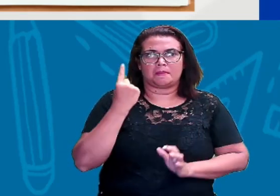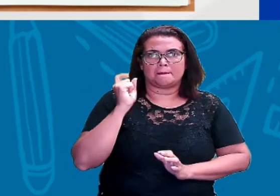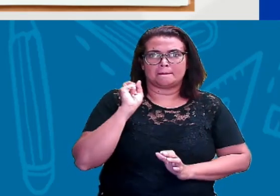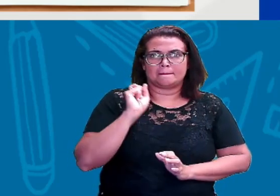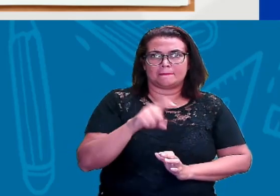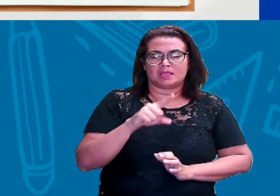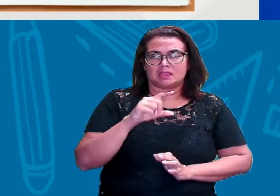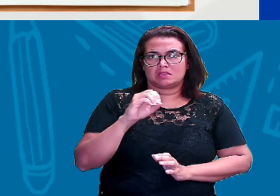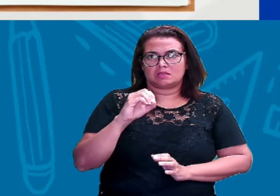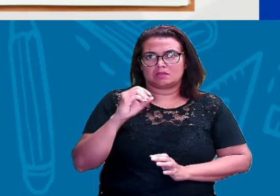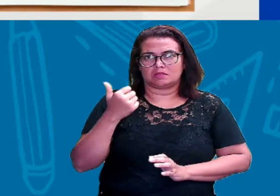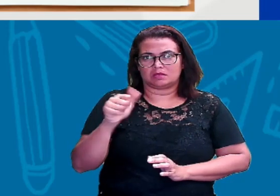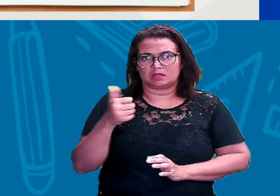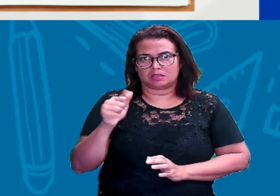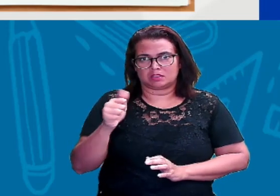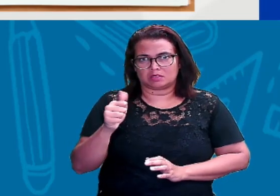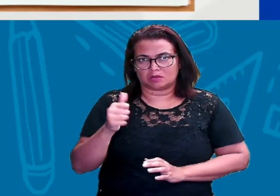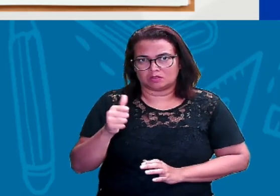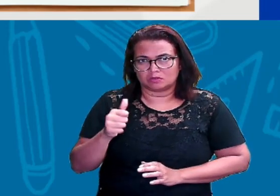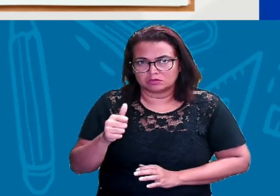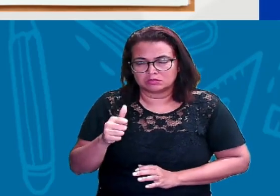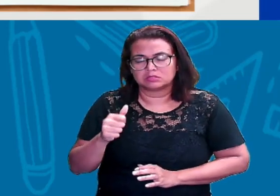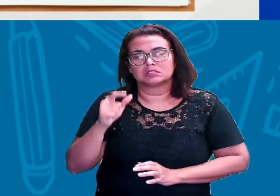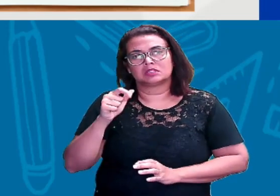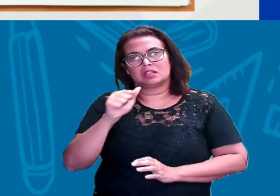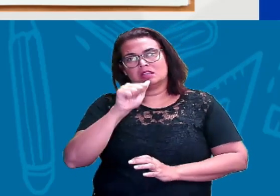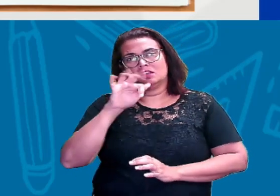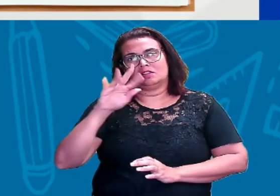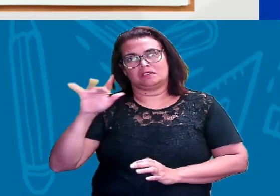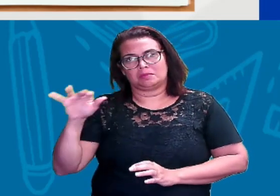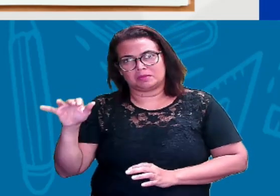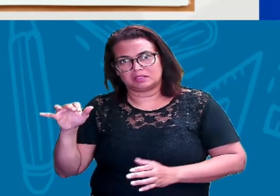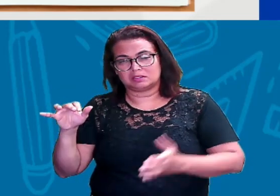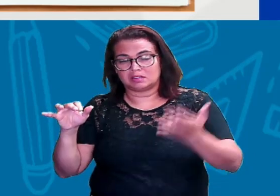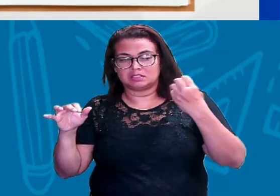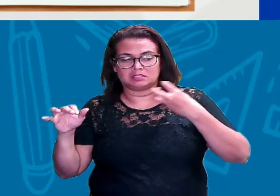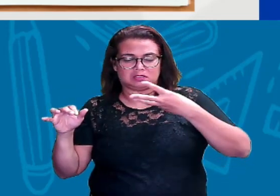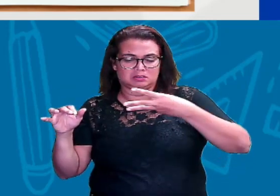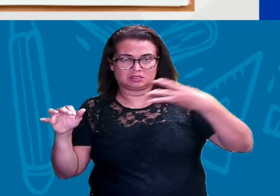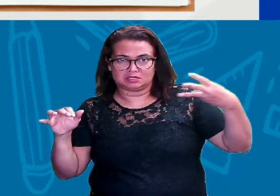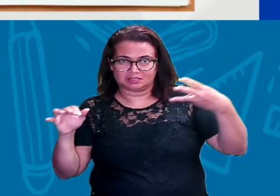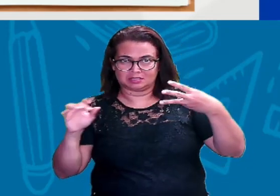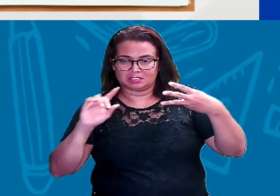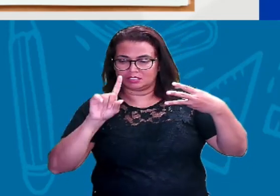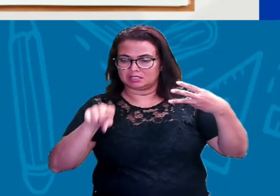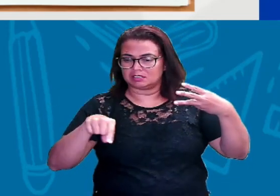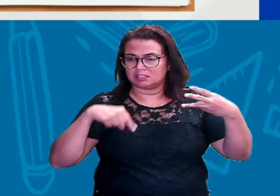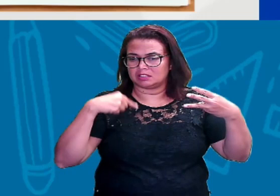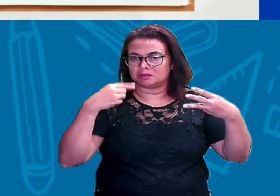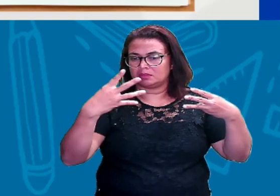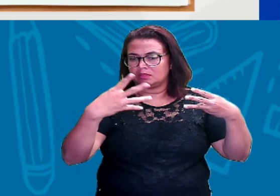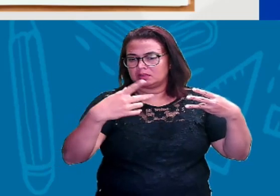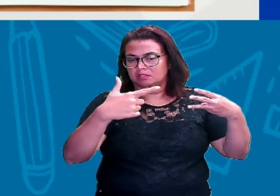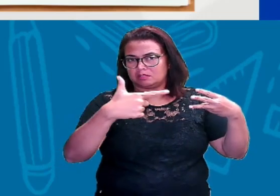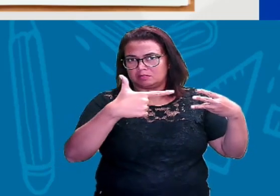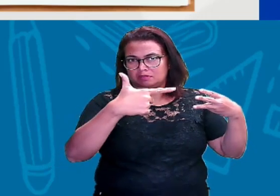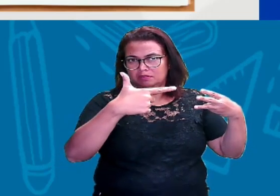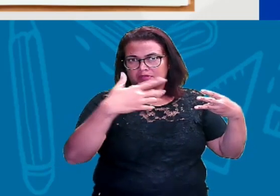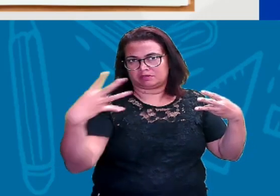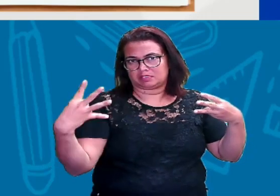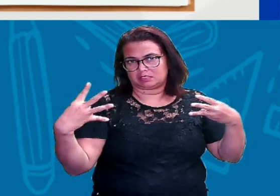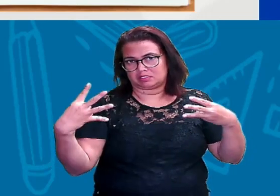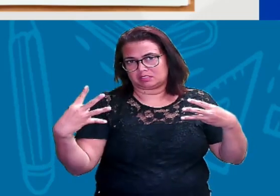foi ordenado e classificado em 24 letras. Lembra que eram 33? E aí, quando chegou o alfabeto arcaico,